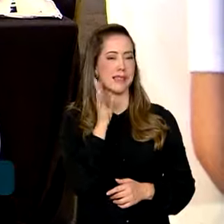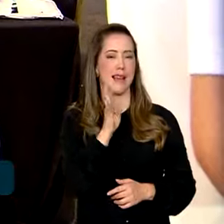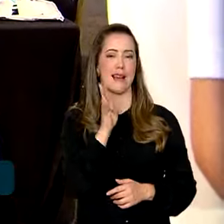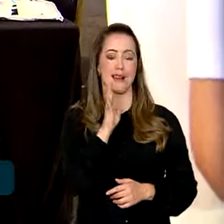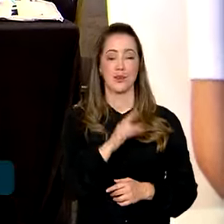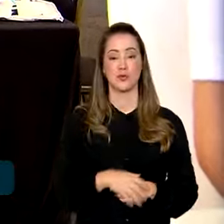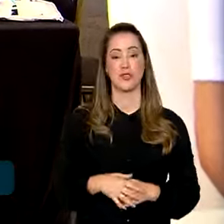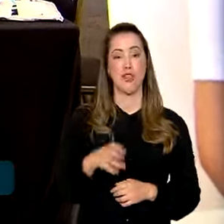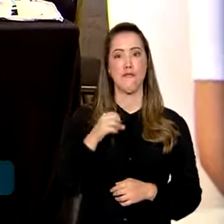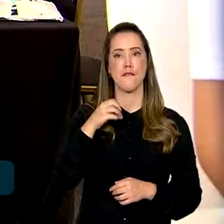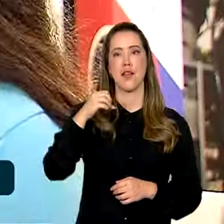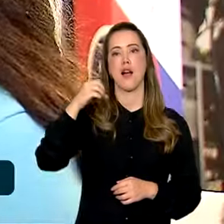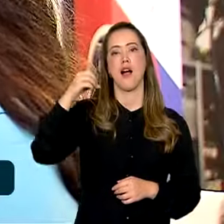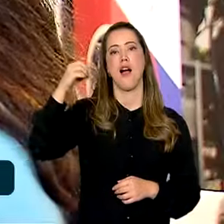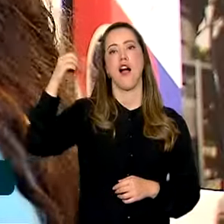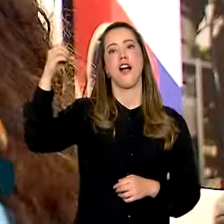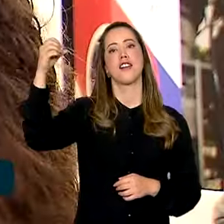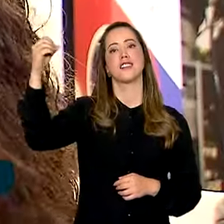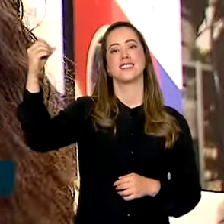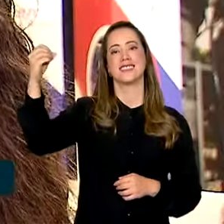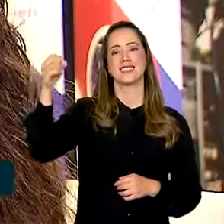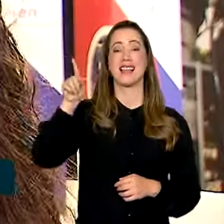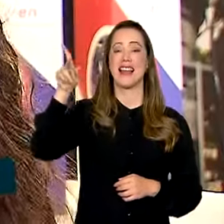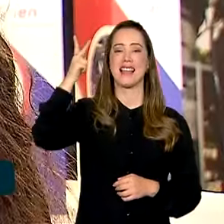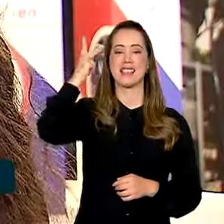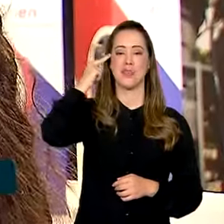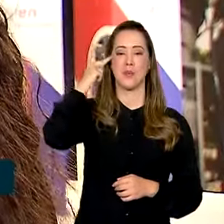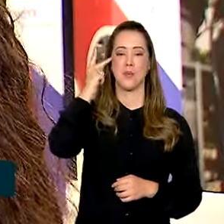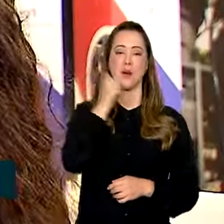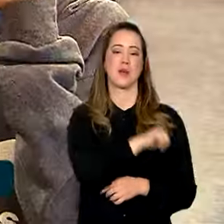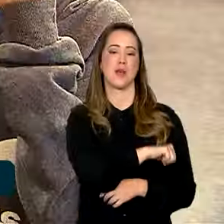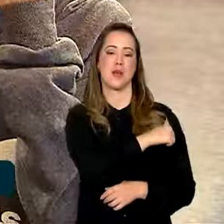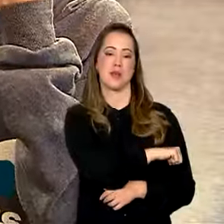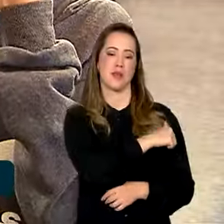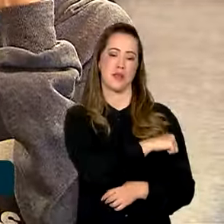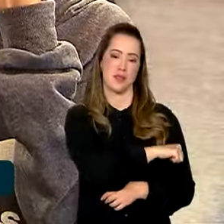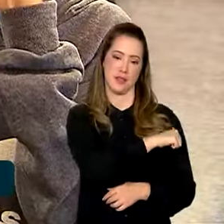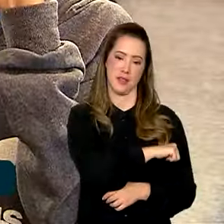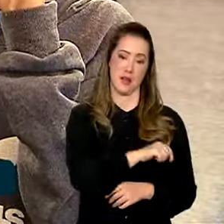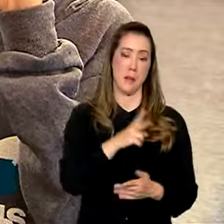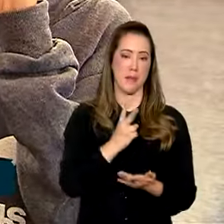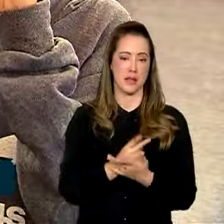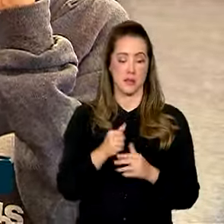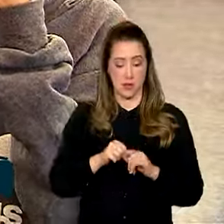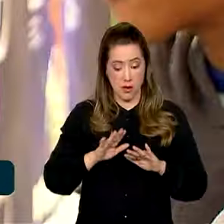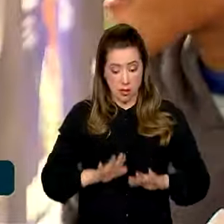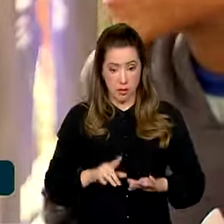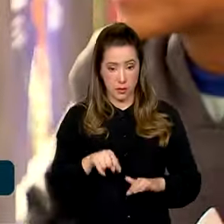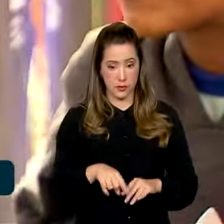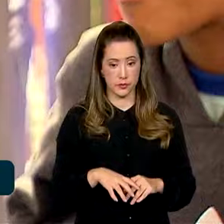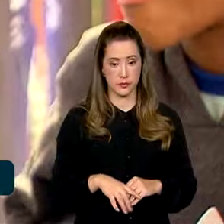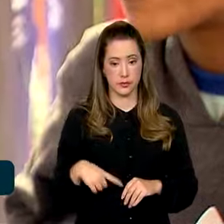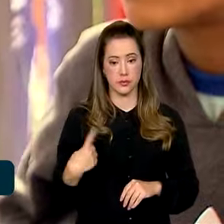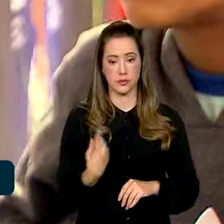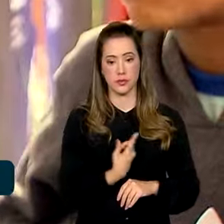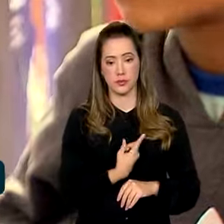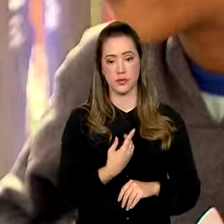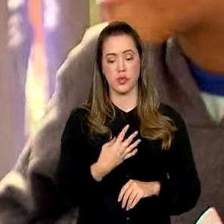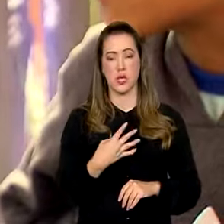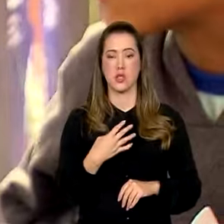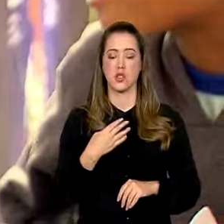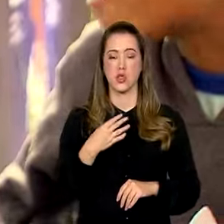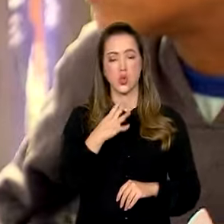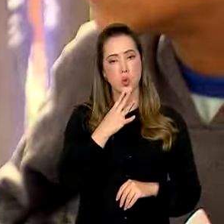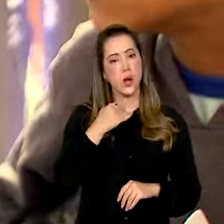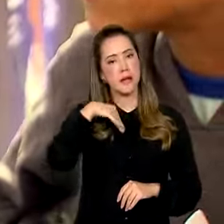Fizeram uma viagem virtual a São Paulo e ao Rio de Janeiro, sem sair do lugar. A gente conhece um pouco